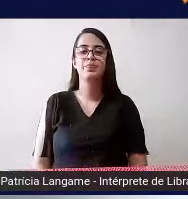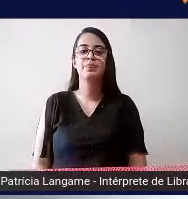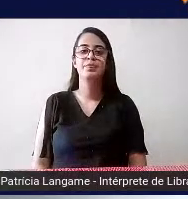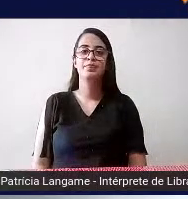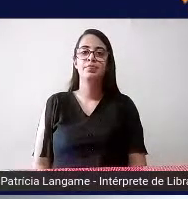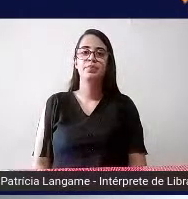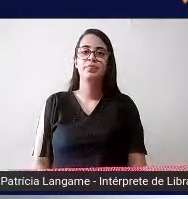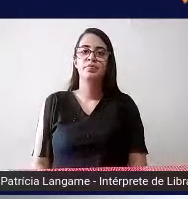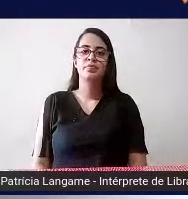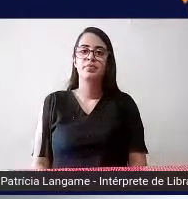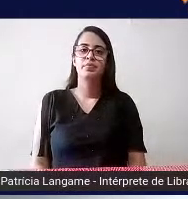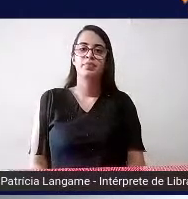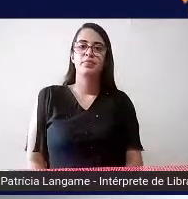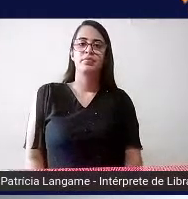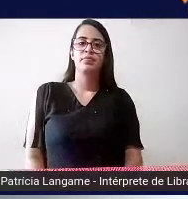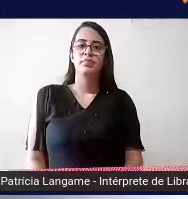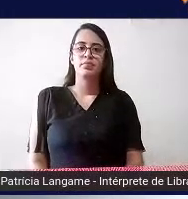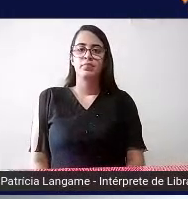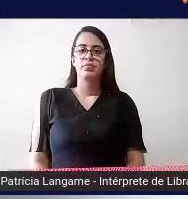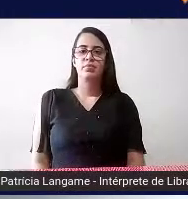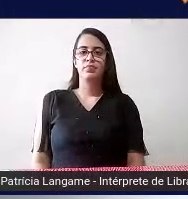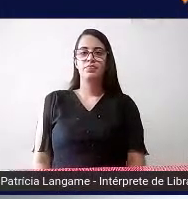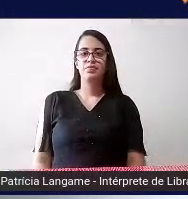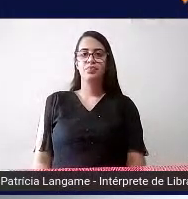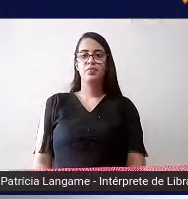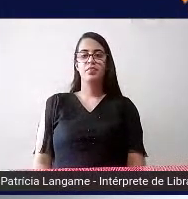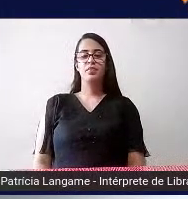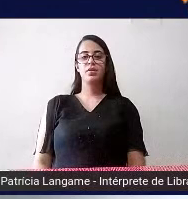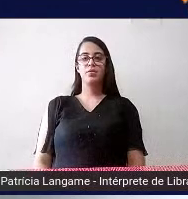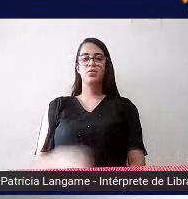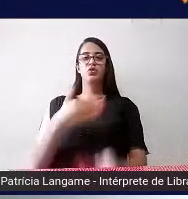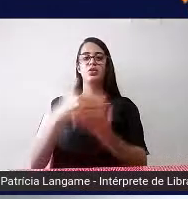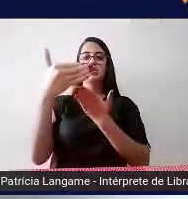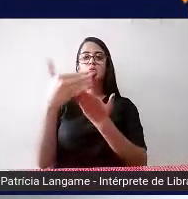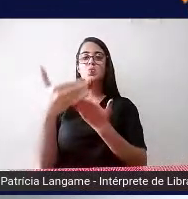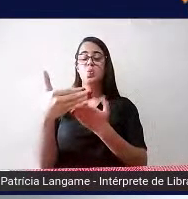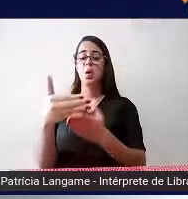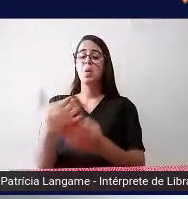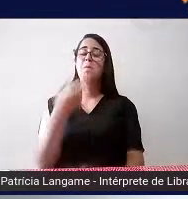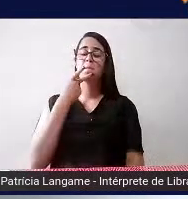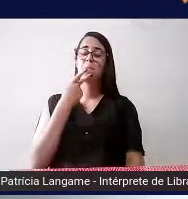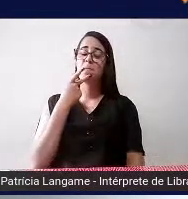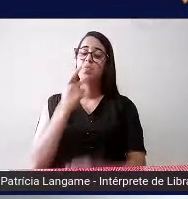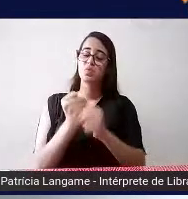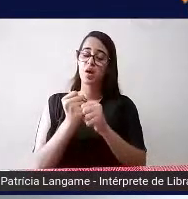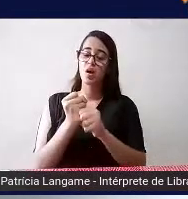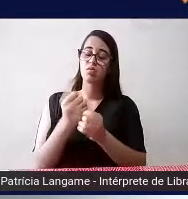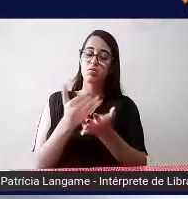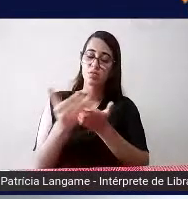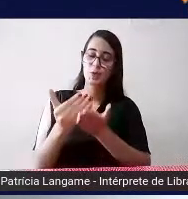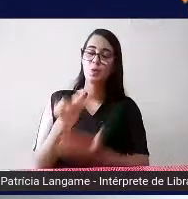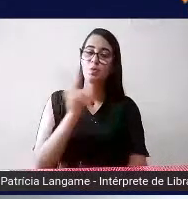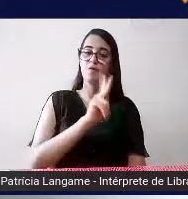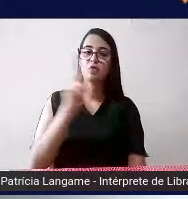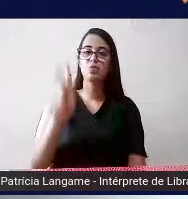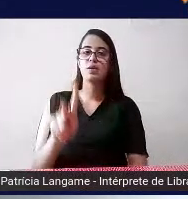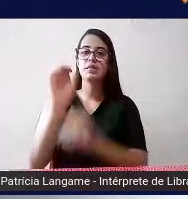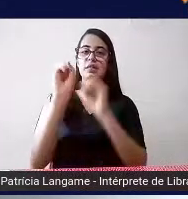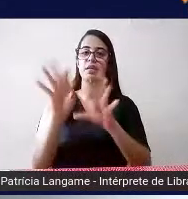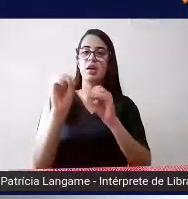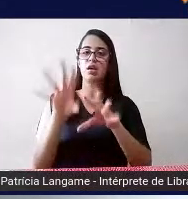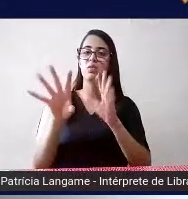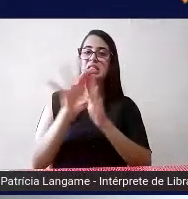nessa nos primeiros anos cabe ao professor estar ensinando a simbologia